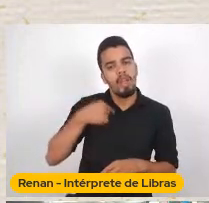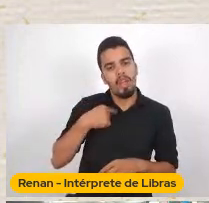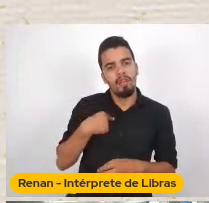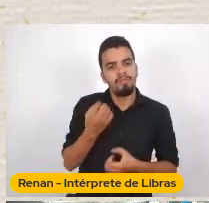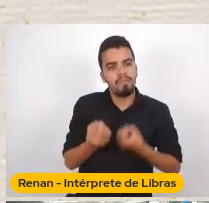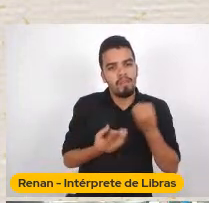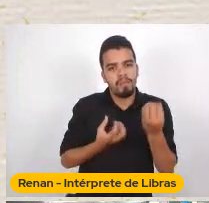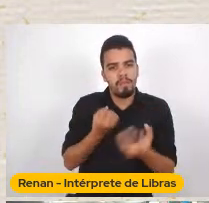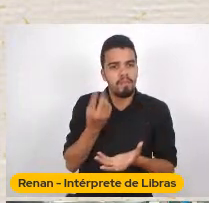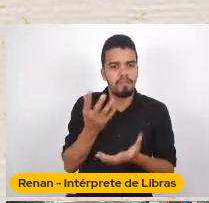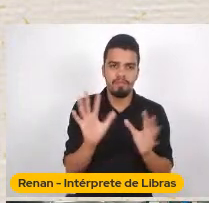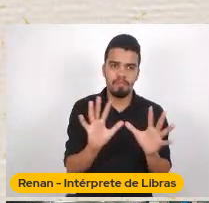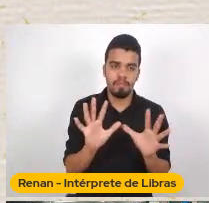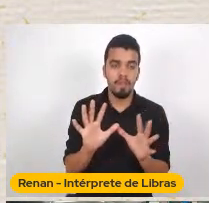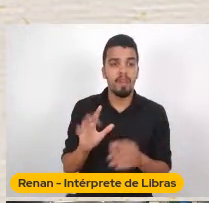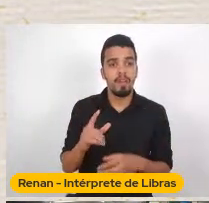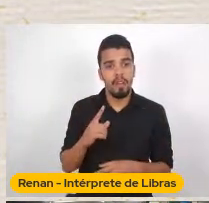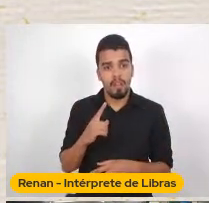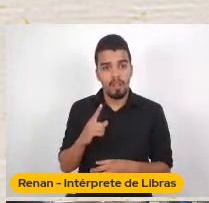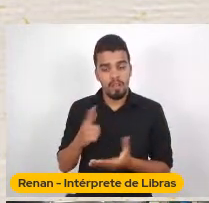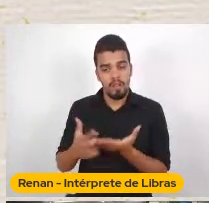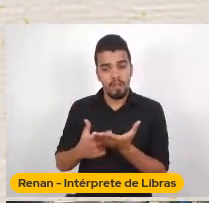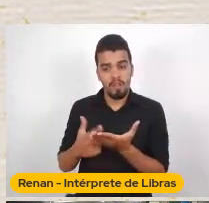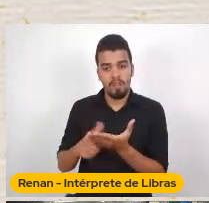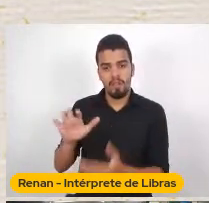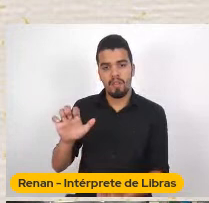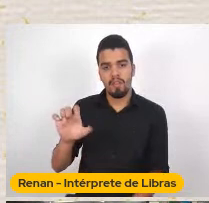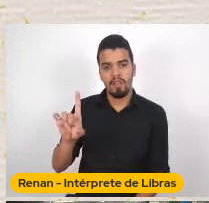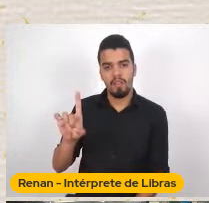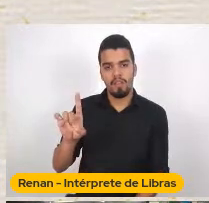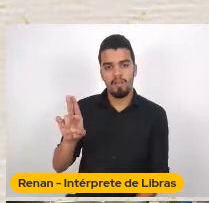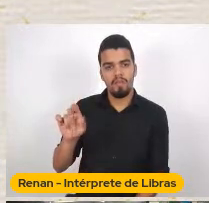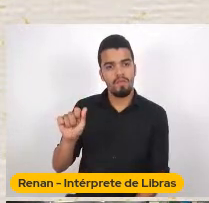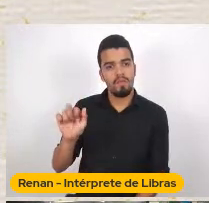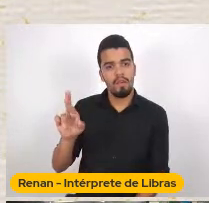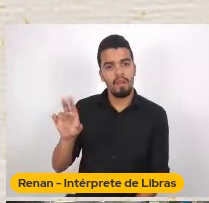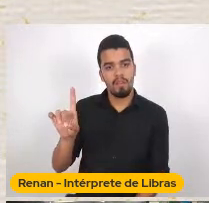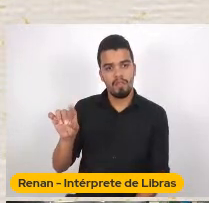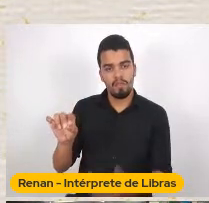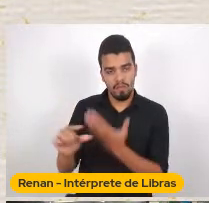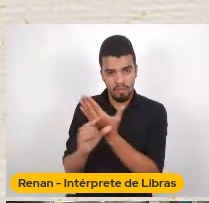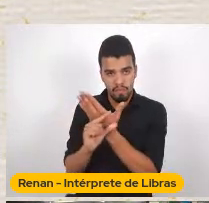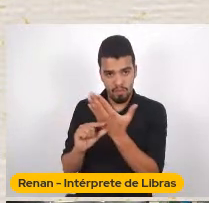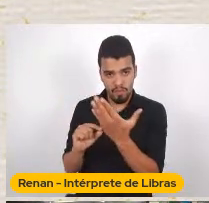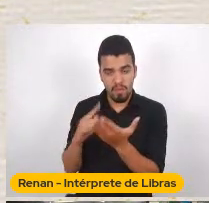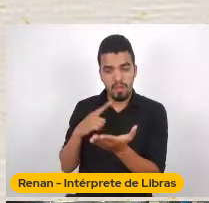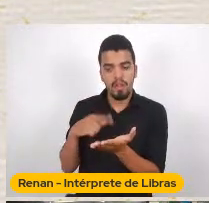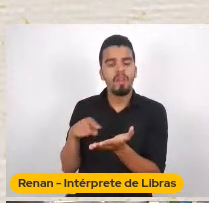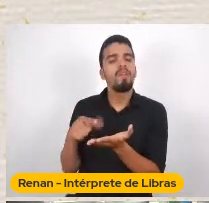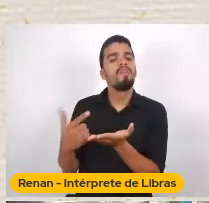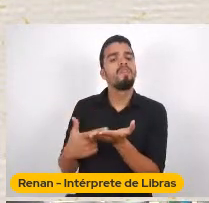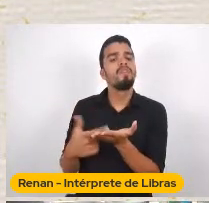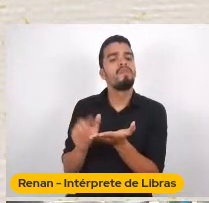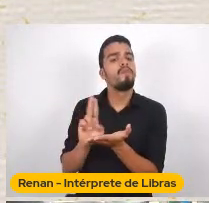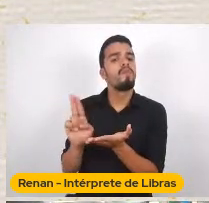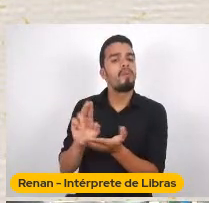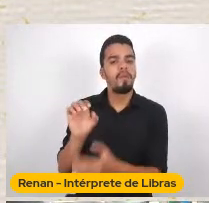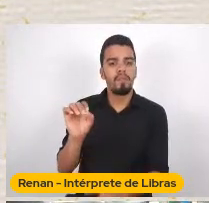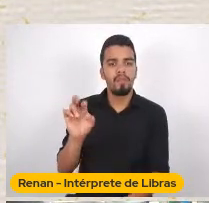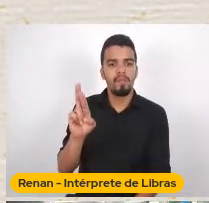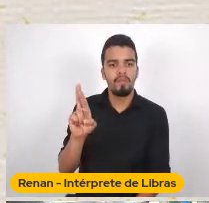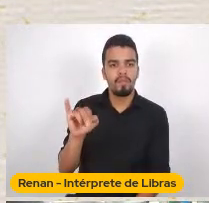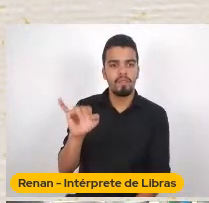Naquele livro Que ele tem Maravilhoso Chamado Orientalismo E no outro Que é